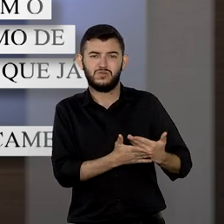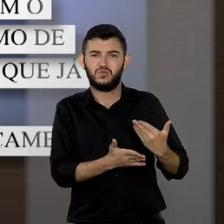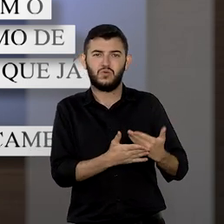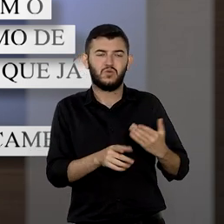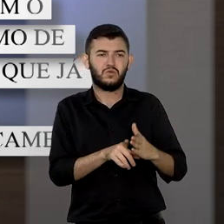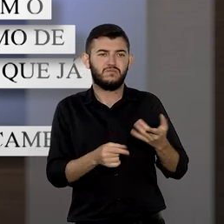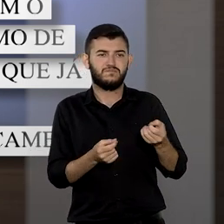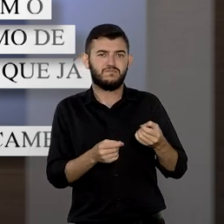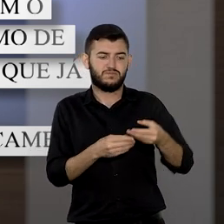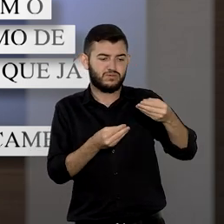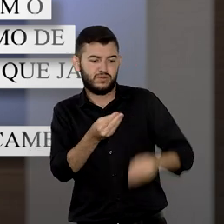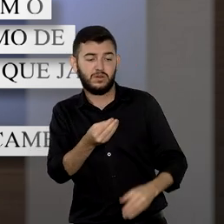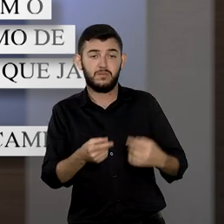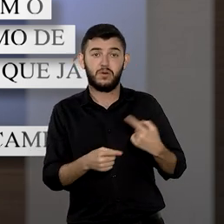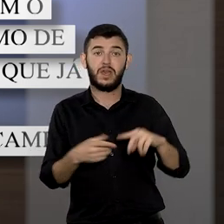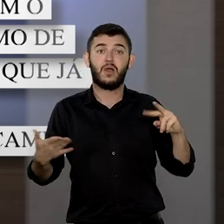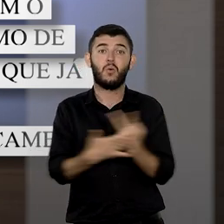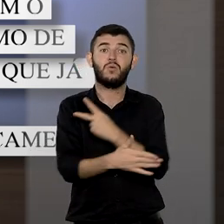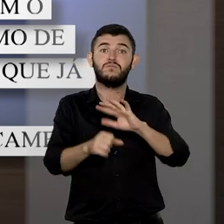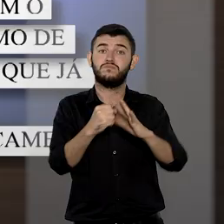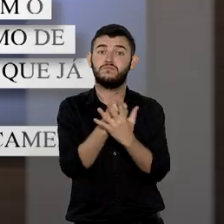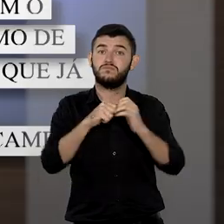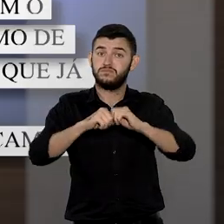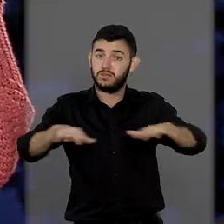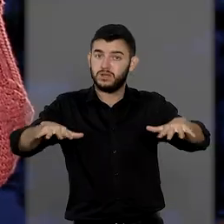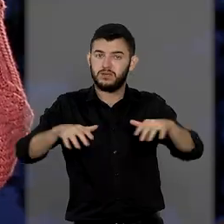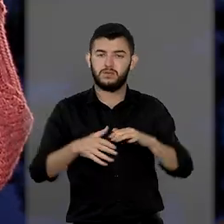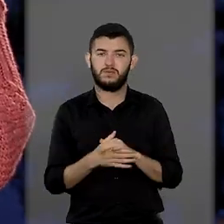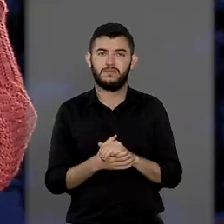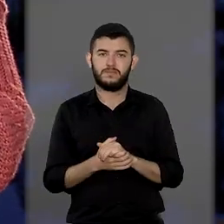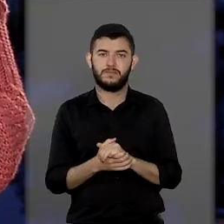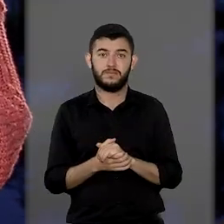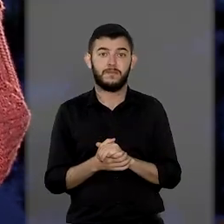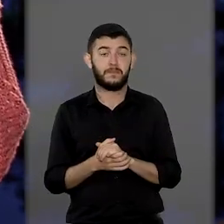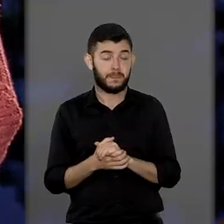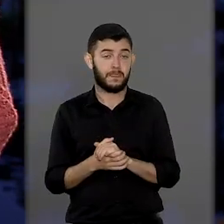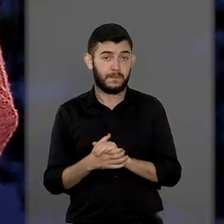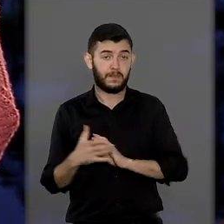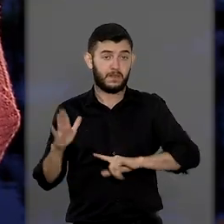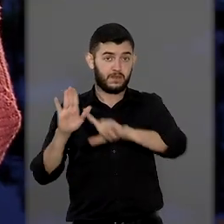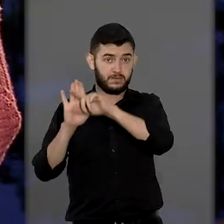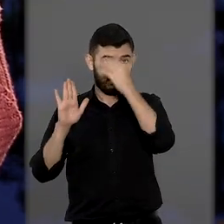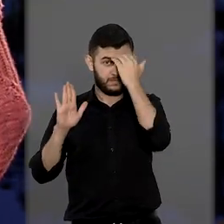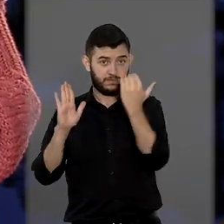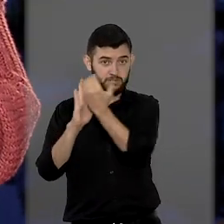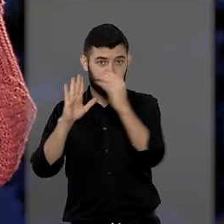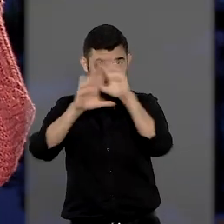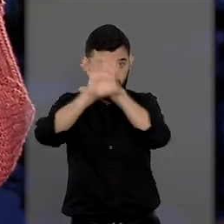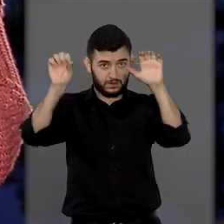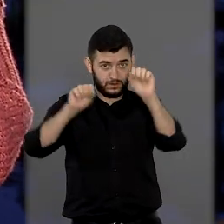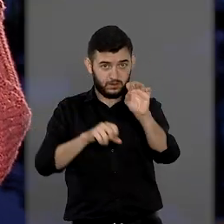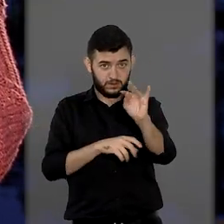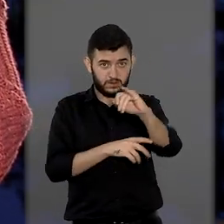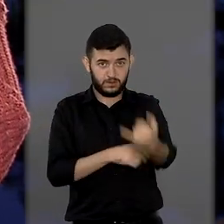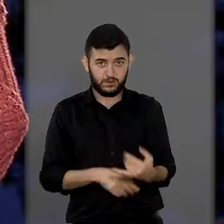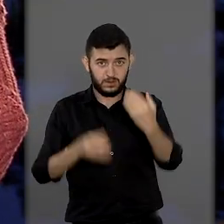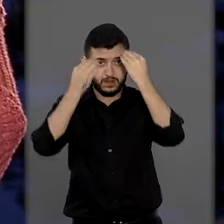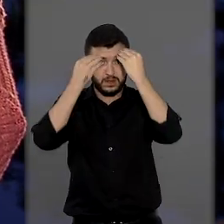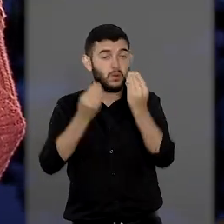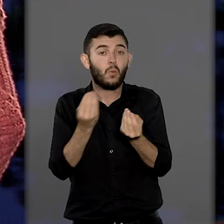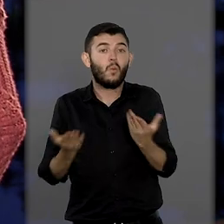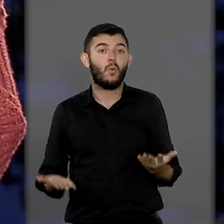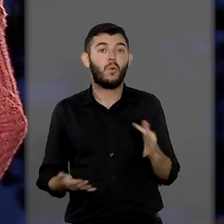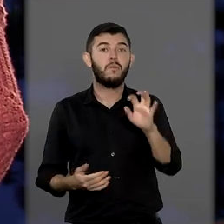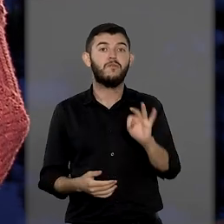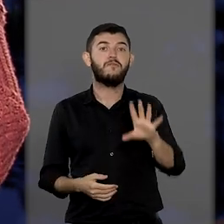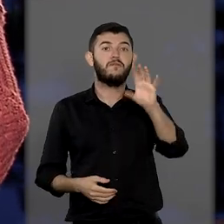unicamente em razão do estado pandêmico. Ao interpretar a norma, o STJ sempre entendeu que o fato de